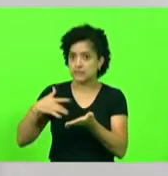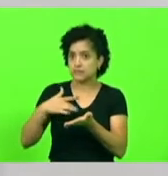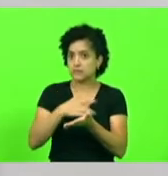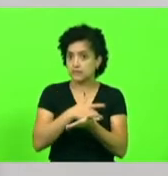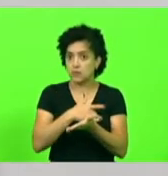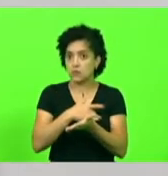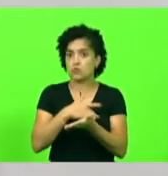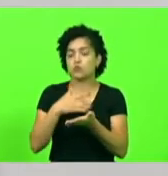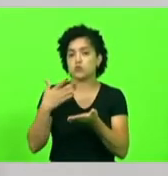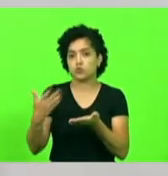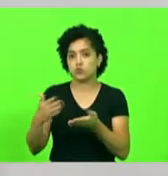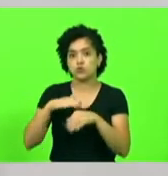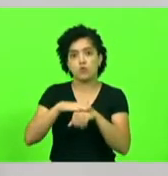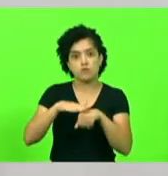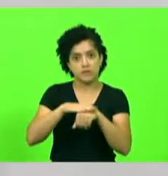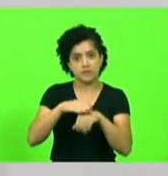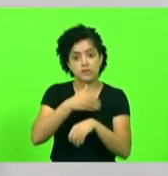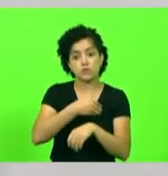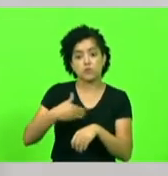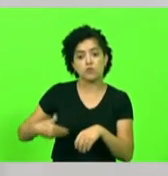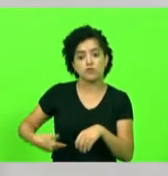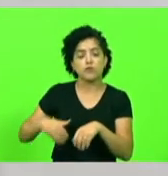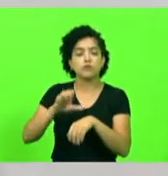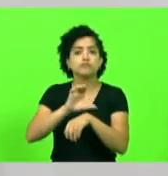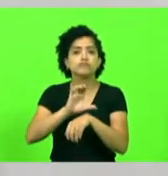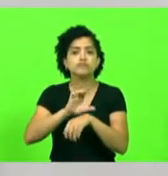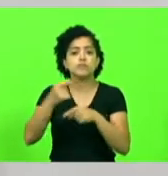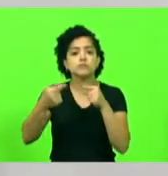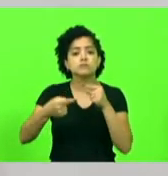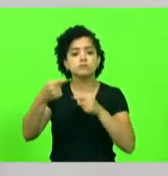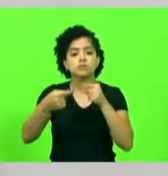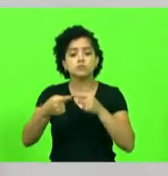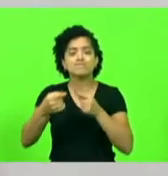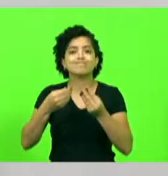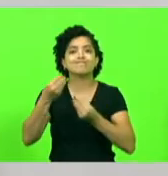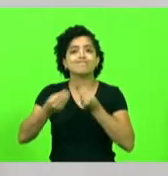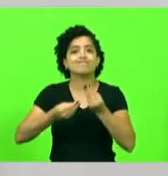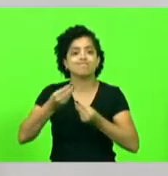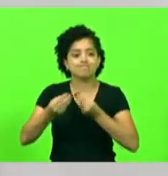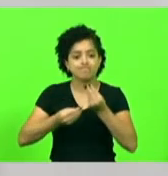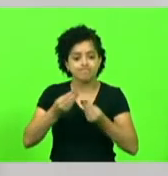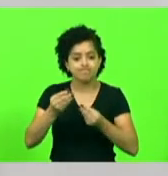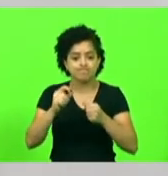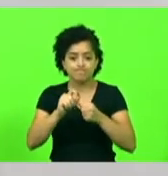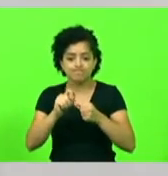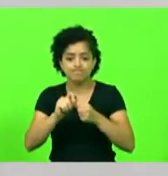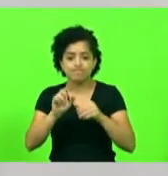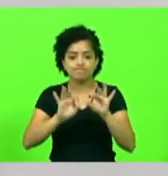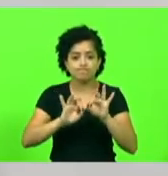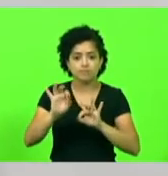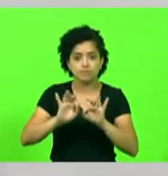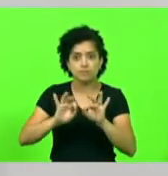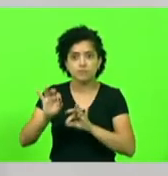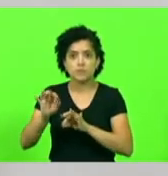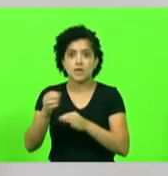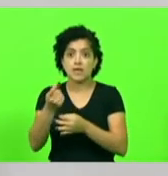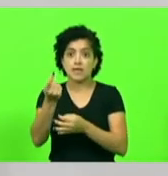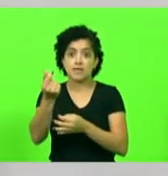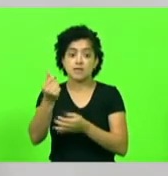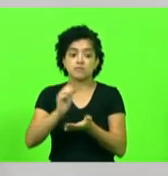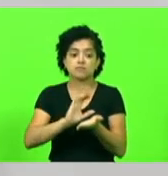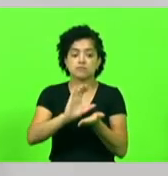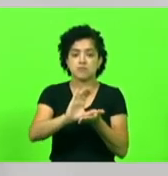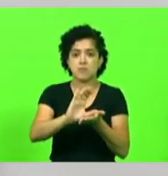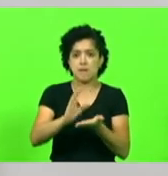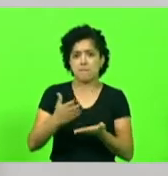com o próprio governo do Estado, e discutir como operacionaliza esse montante de recursos. Não é para